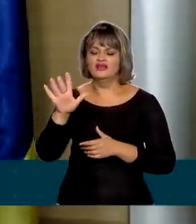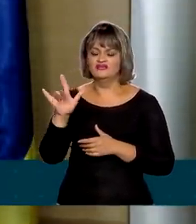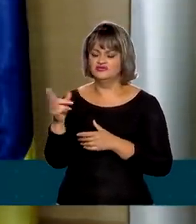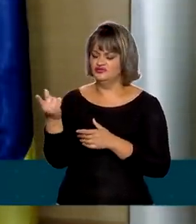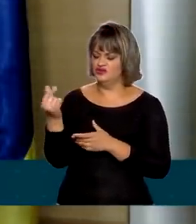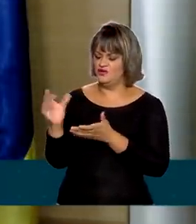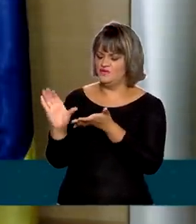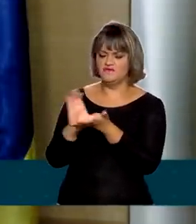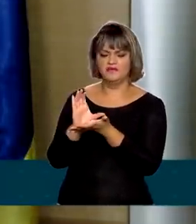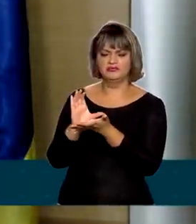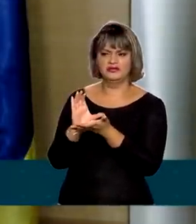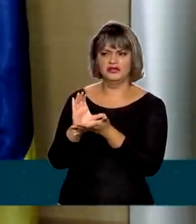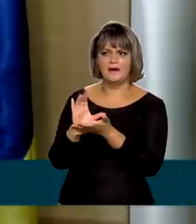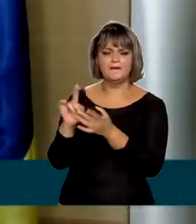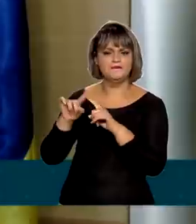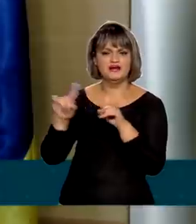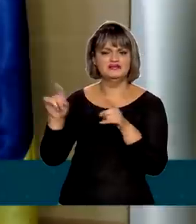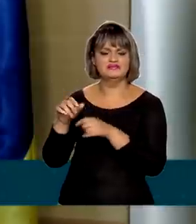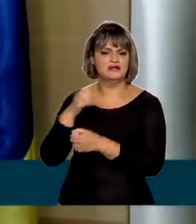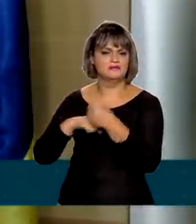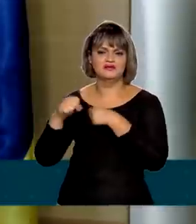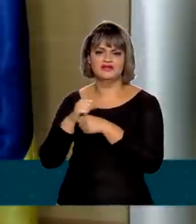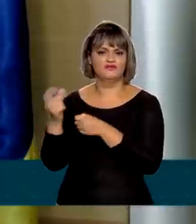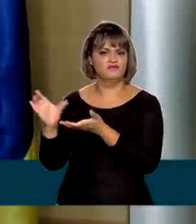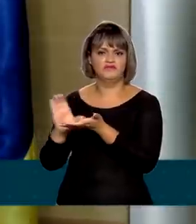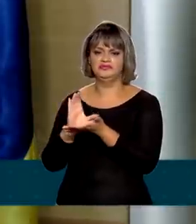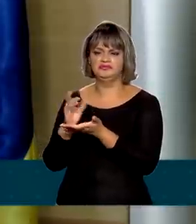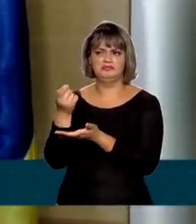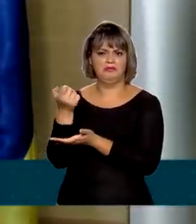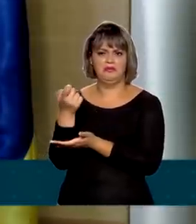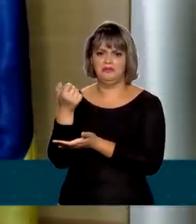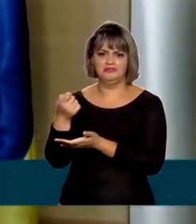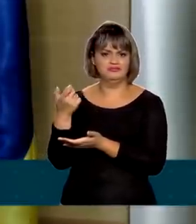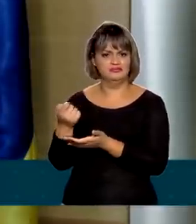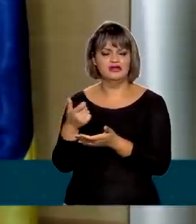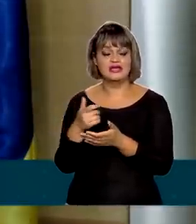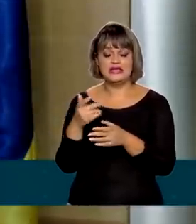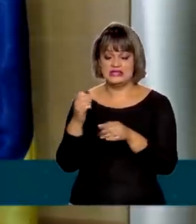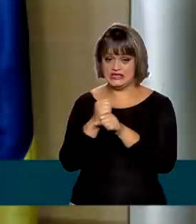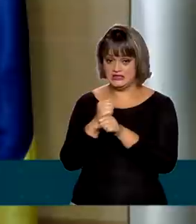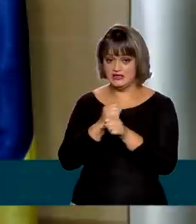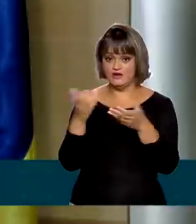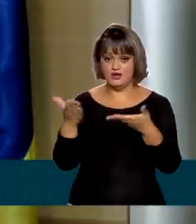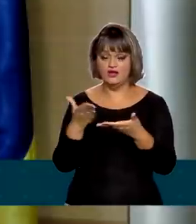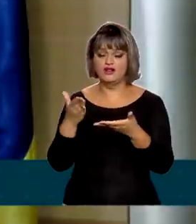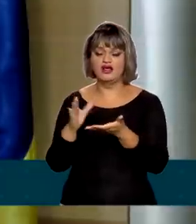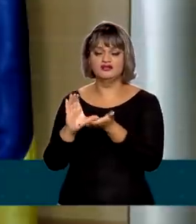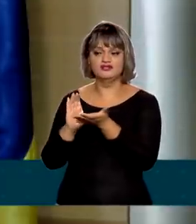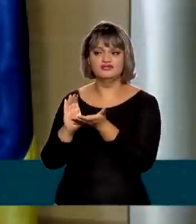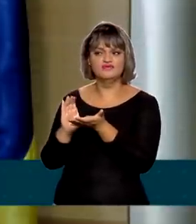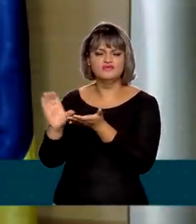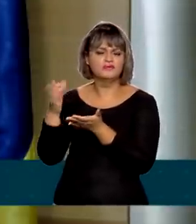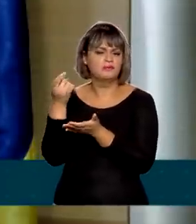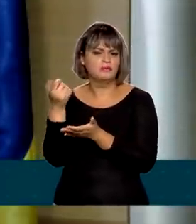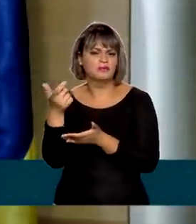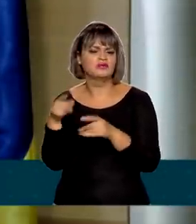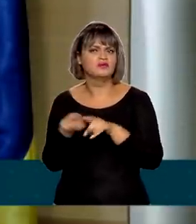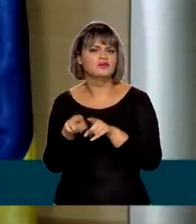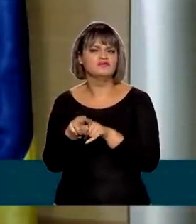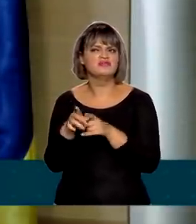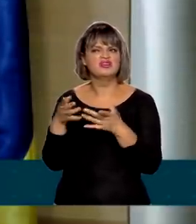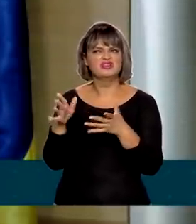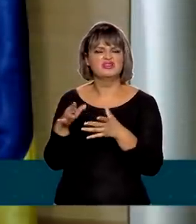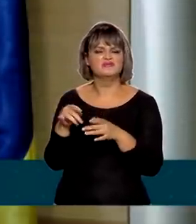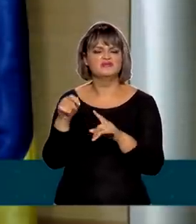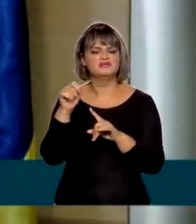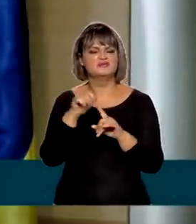que é alocado. Então, no ano passado não houve essa devolação, foi muito pouca. E esse ano nós fizemos uma devolução menor ainda, que só foi feita agora depois do